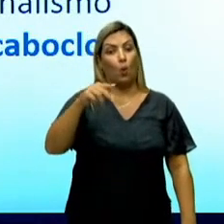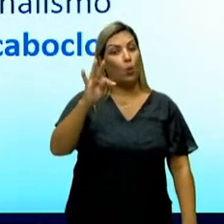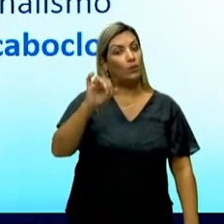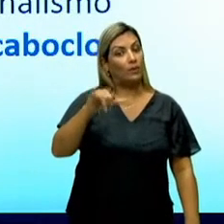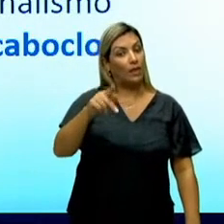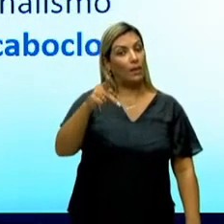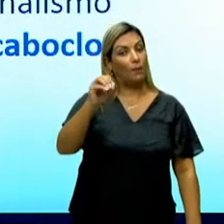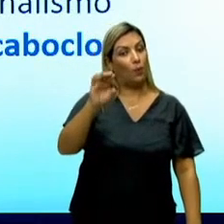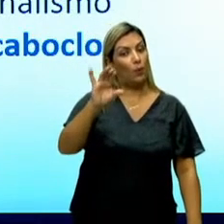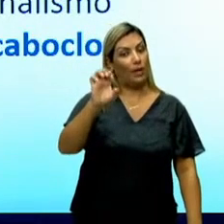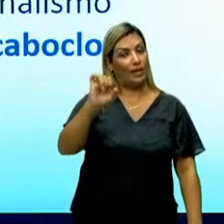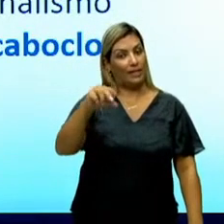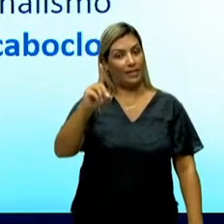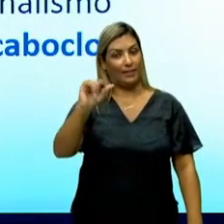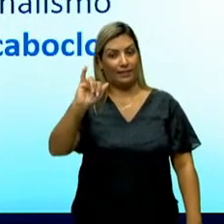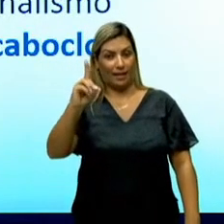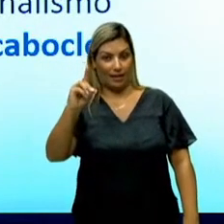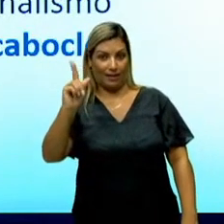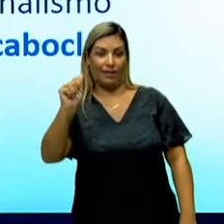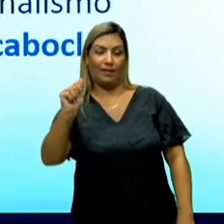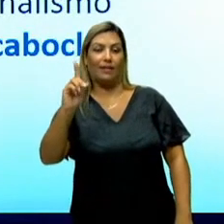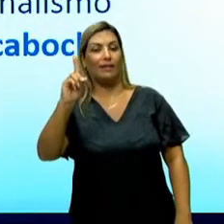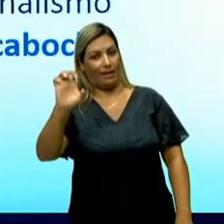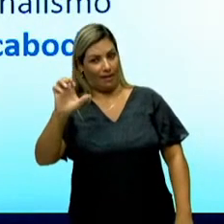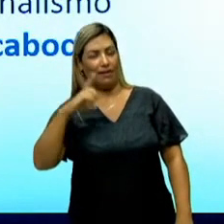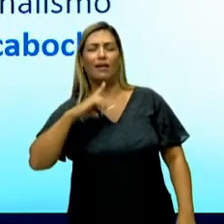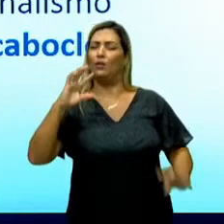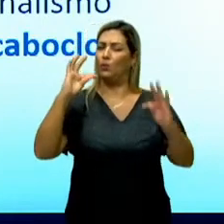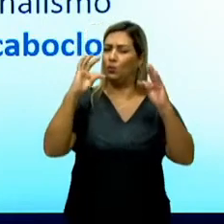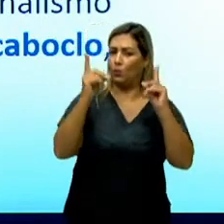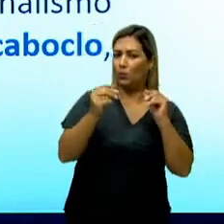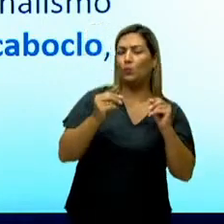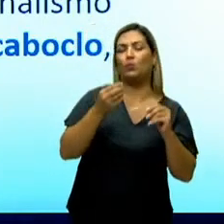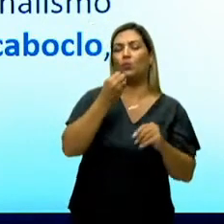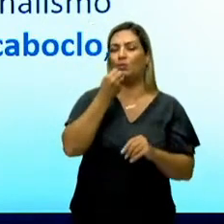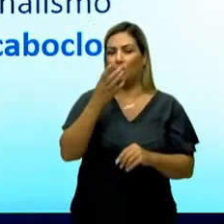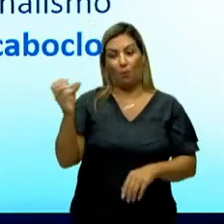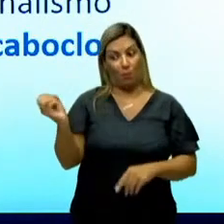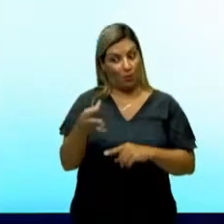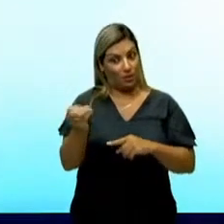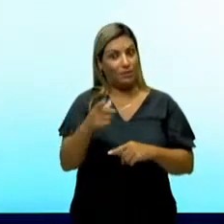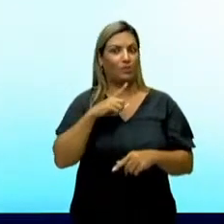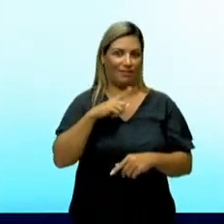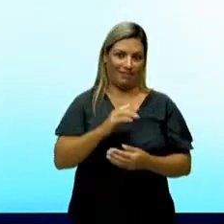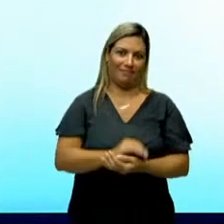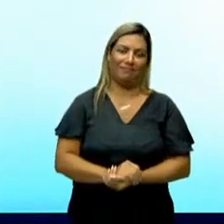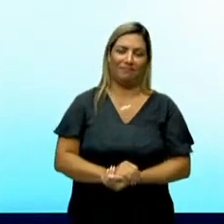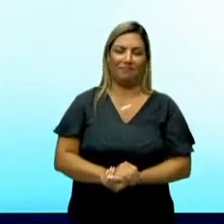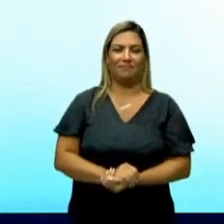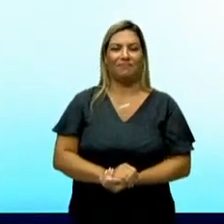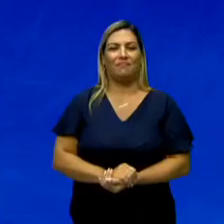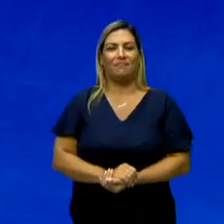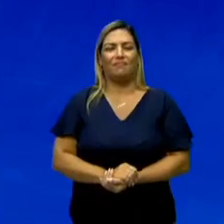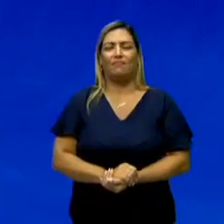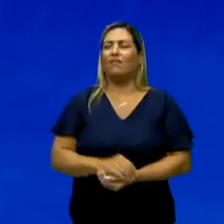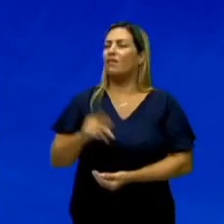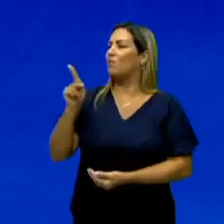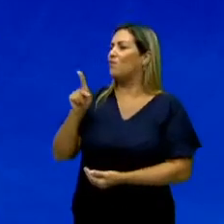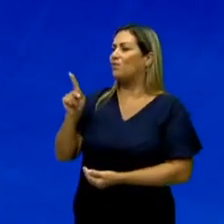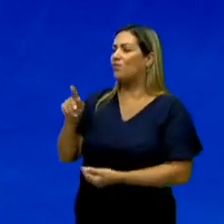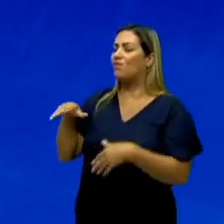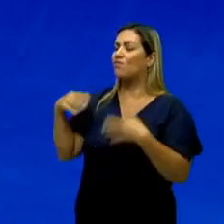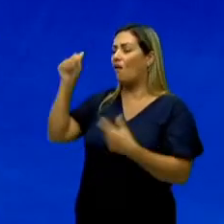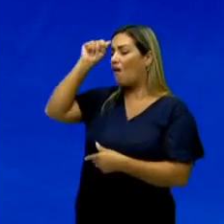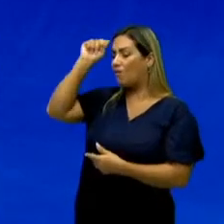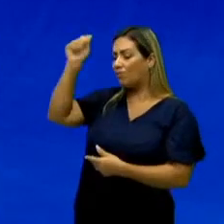algo que vai nos preparar para tudo de bom que o modernismo vai trazer. Dani, quais são